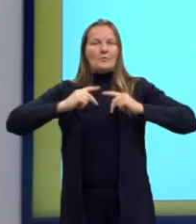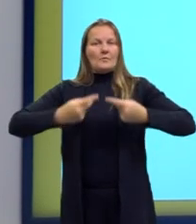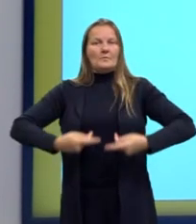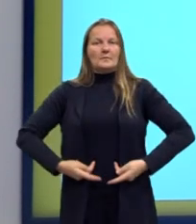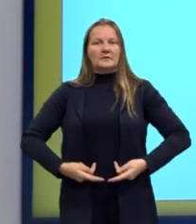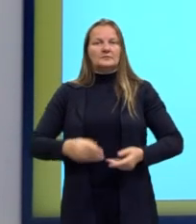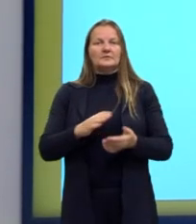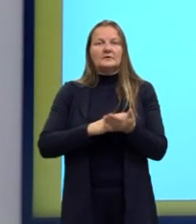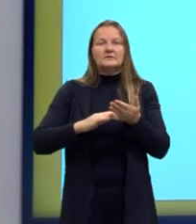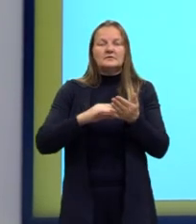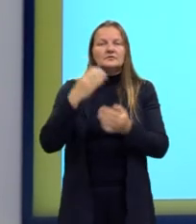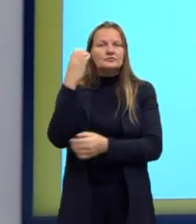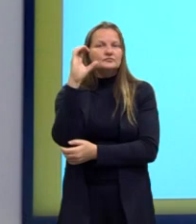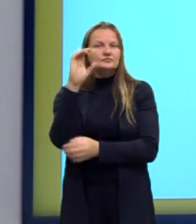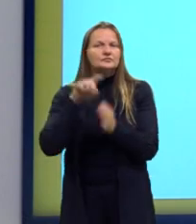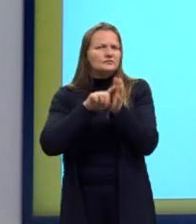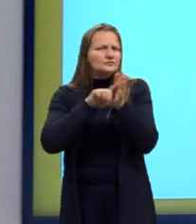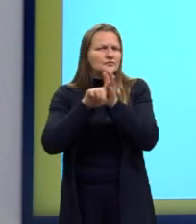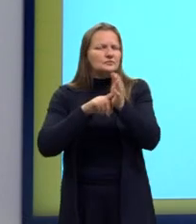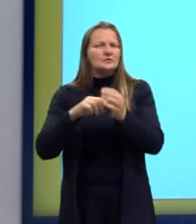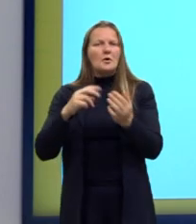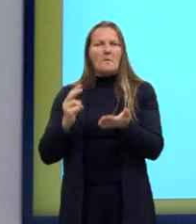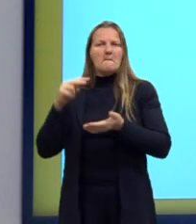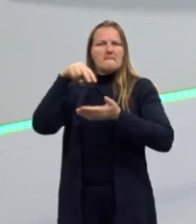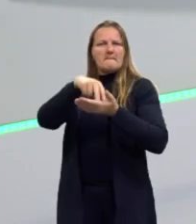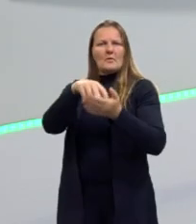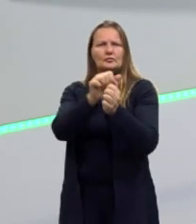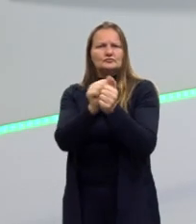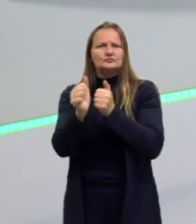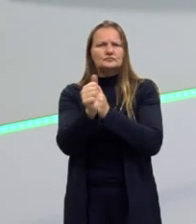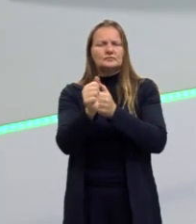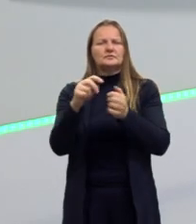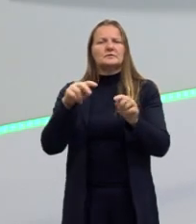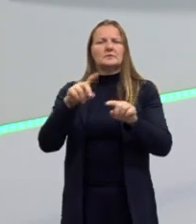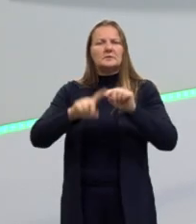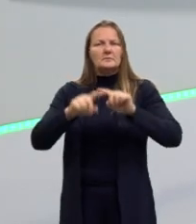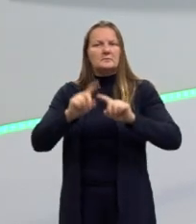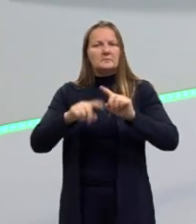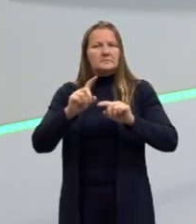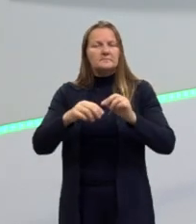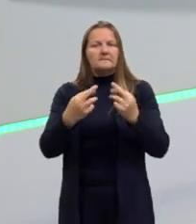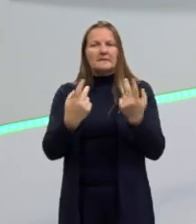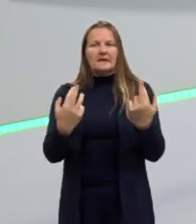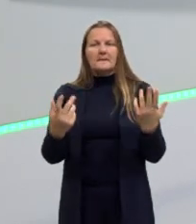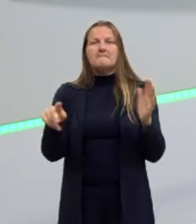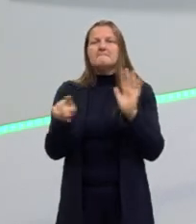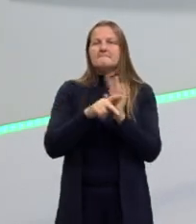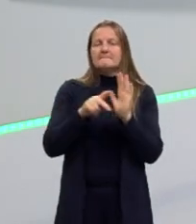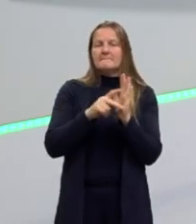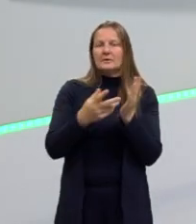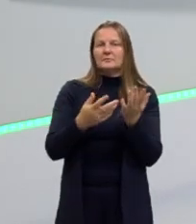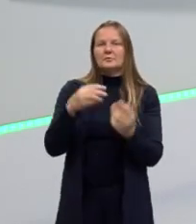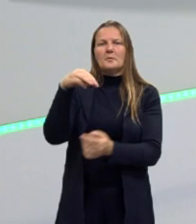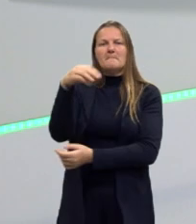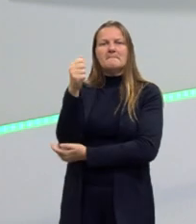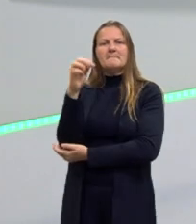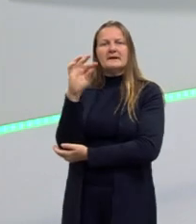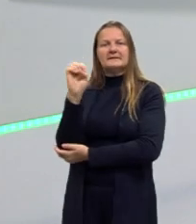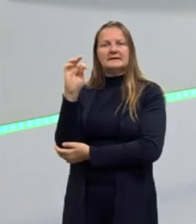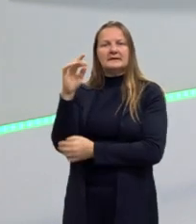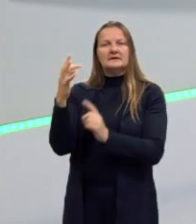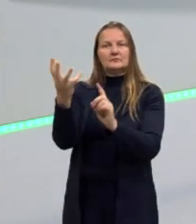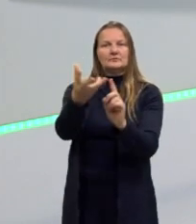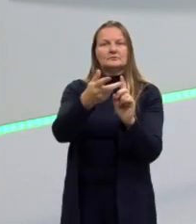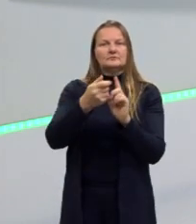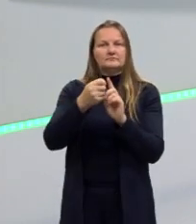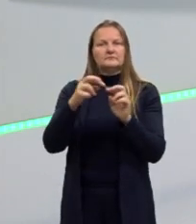através do cientificismo, do positivismo e do materialismo. Então, nada mais racional do